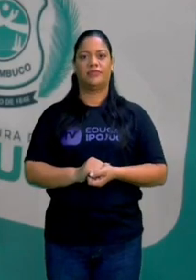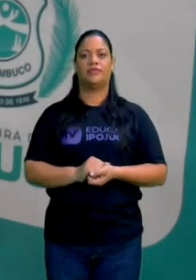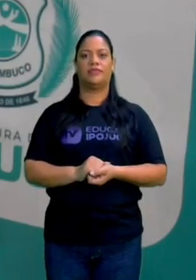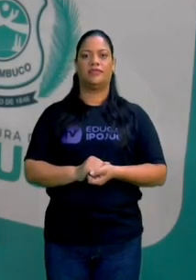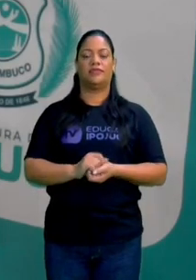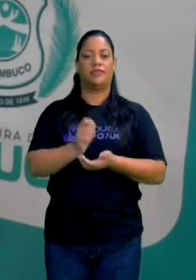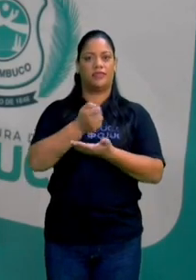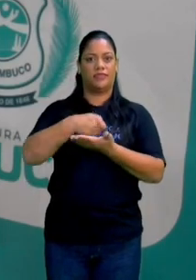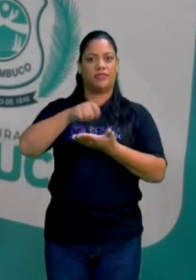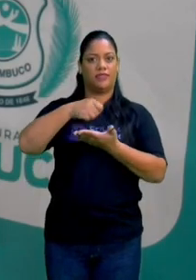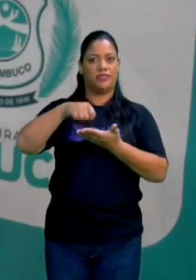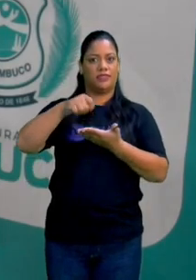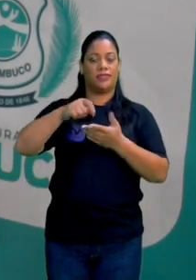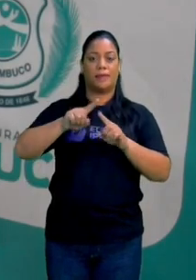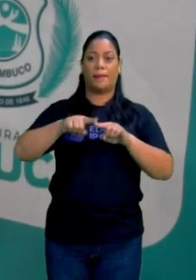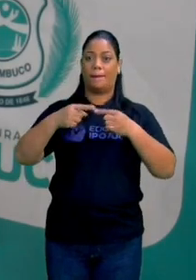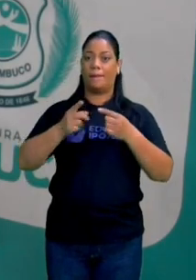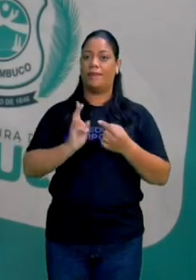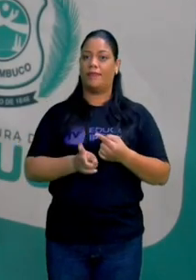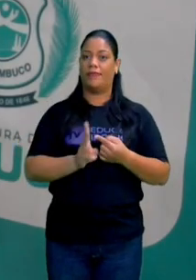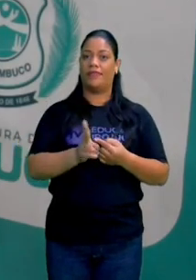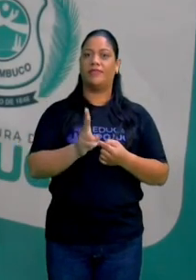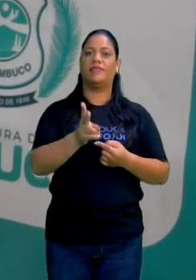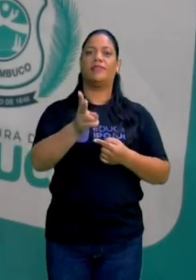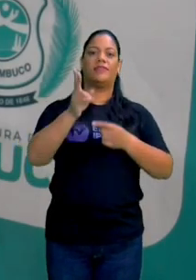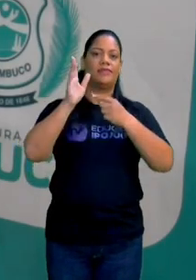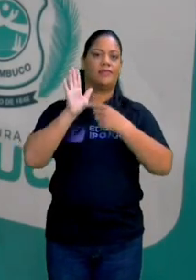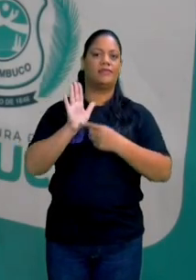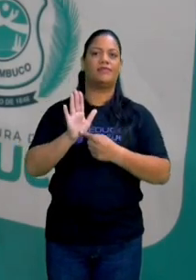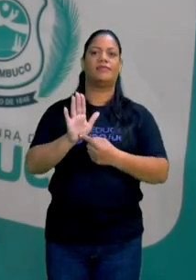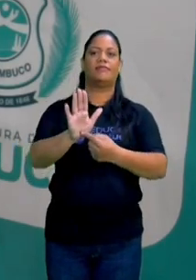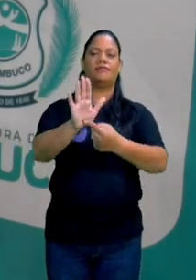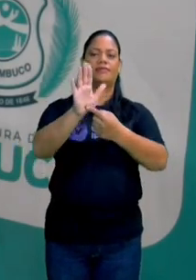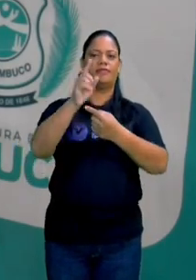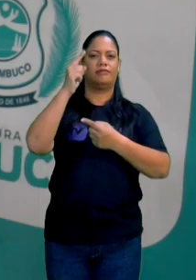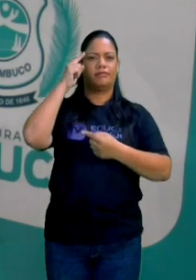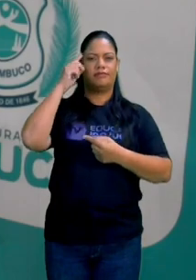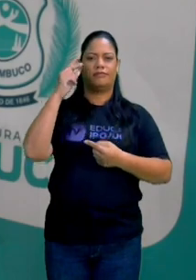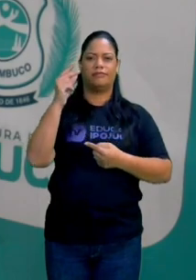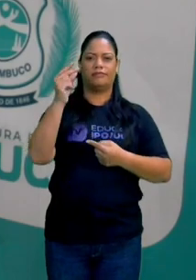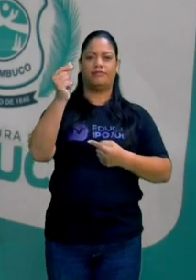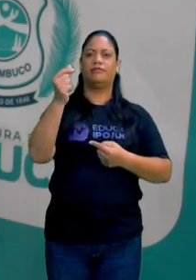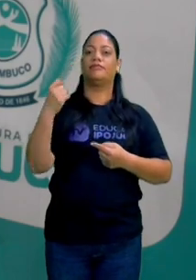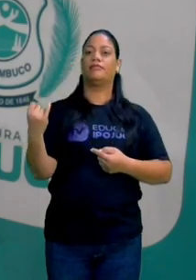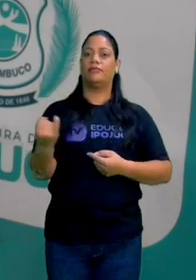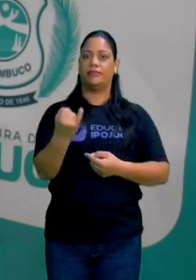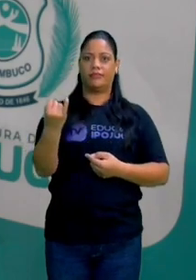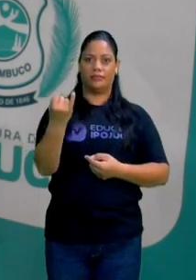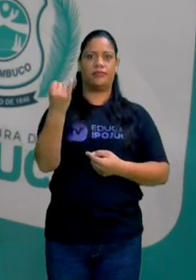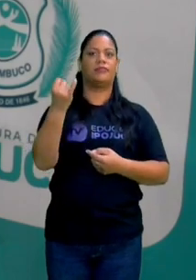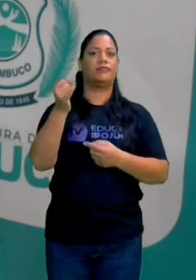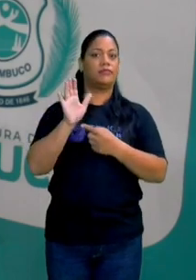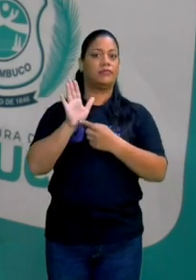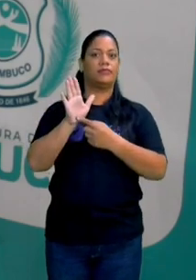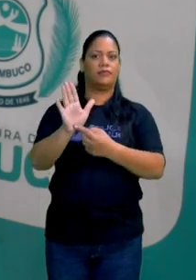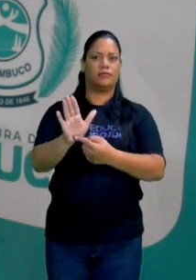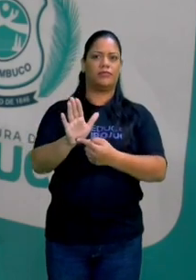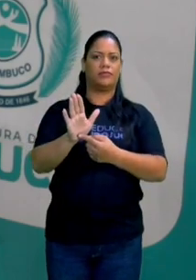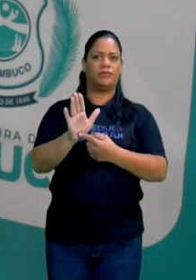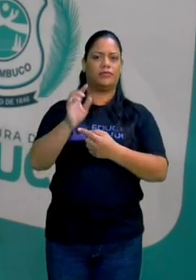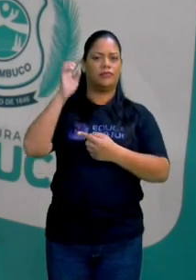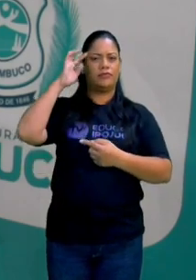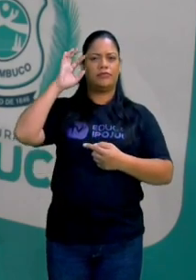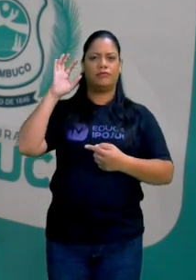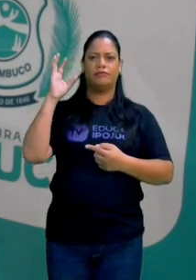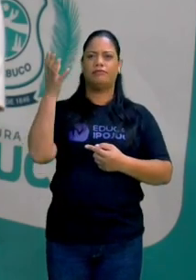proposta da escrita dele. Mas ele sempre vai querer gerar um pensamento, uma ideia central e propõe a reflexão diante